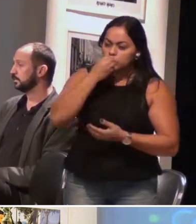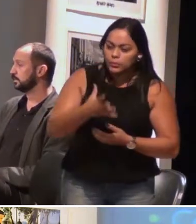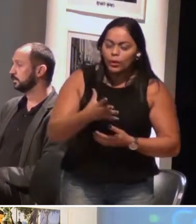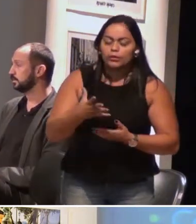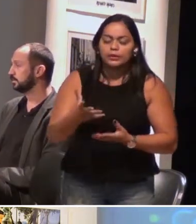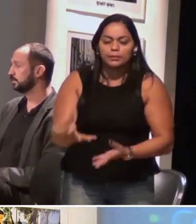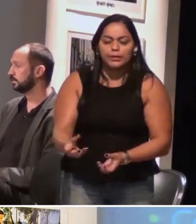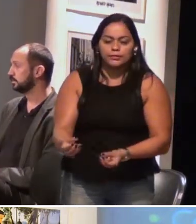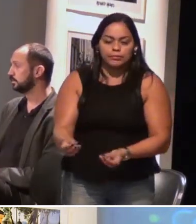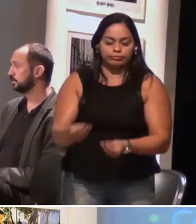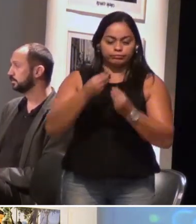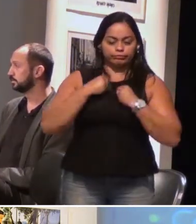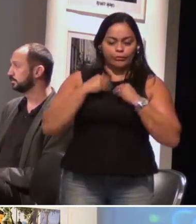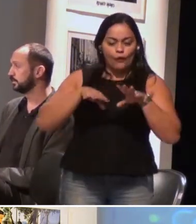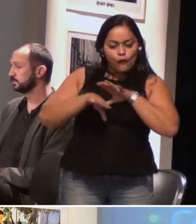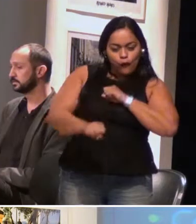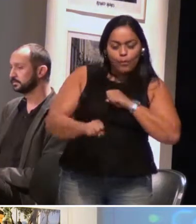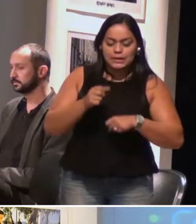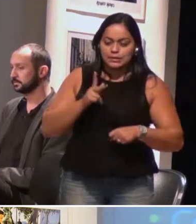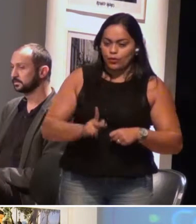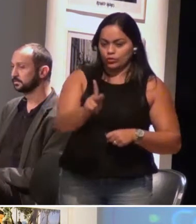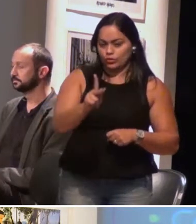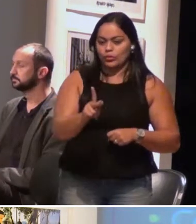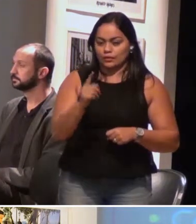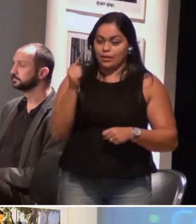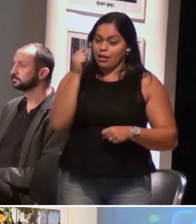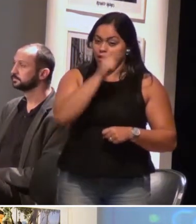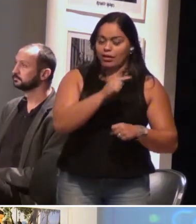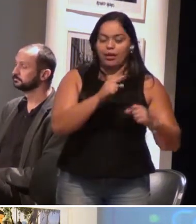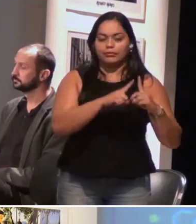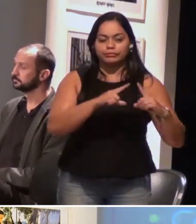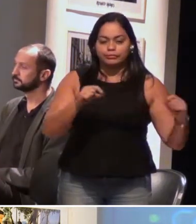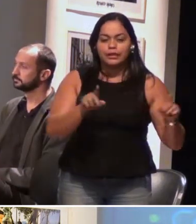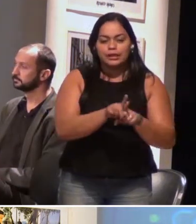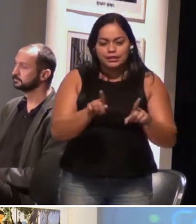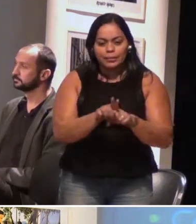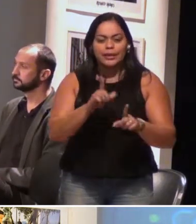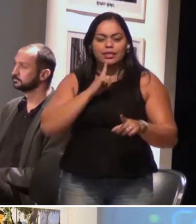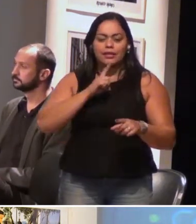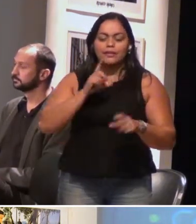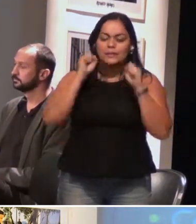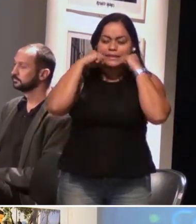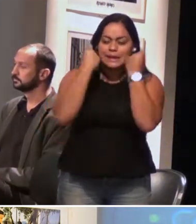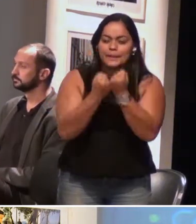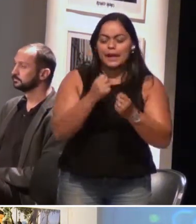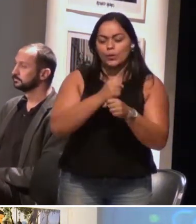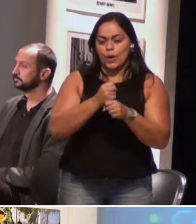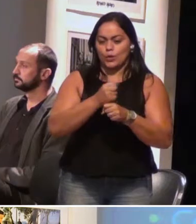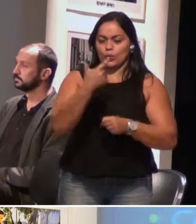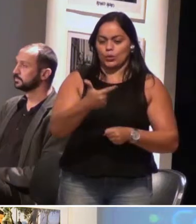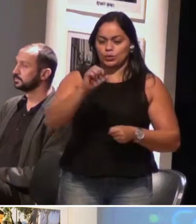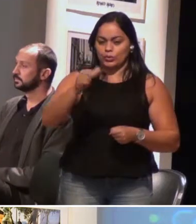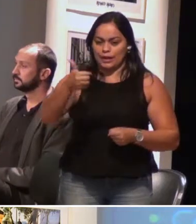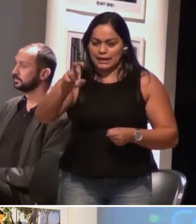formação continuada lá no nosso estado. Em 2015, a gente recebeu um seminário, foi muito bacana,